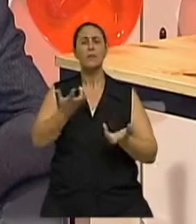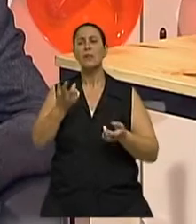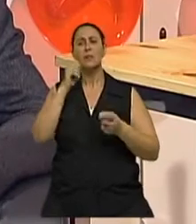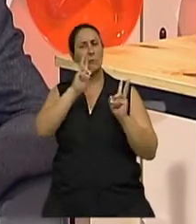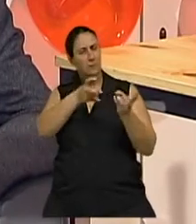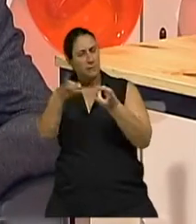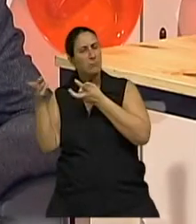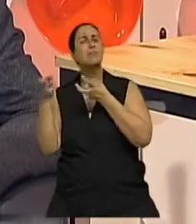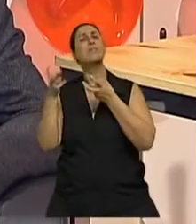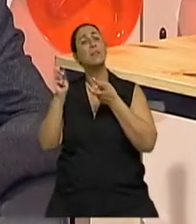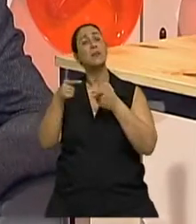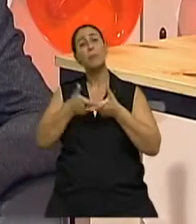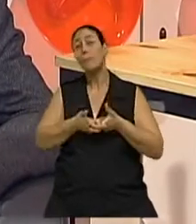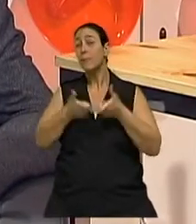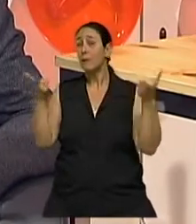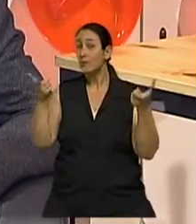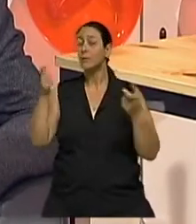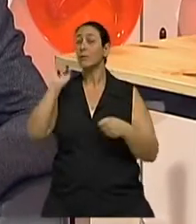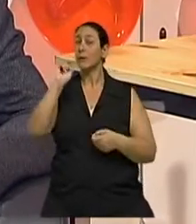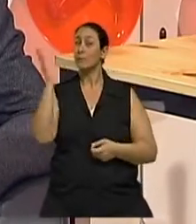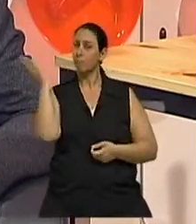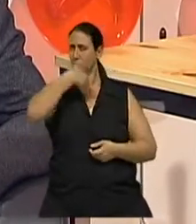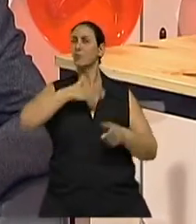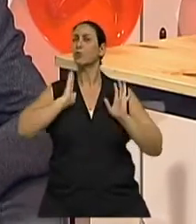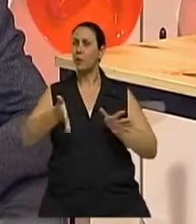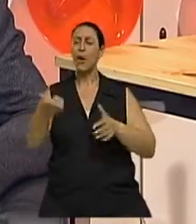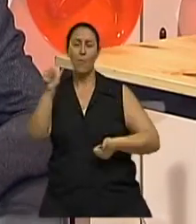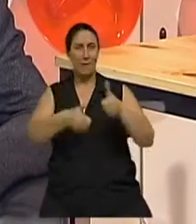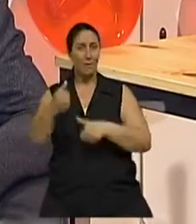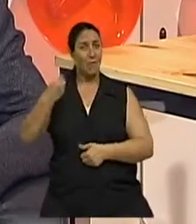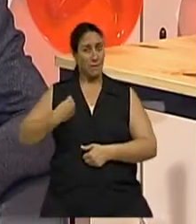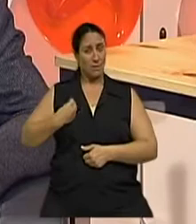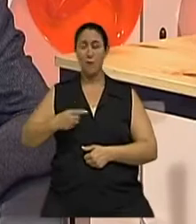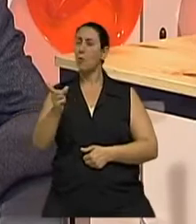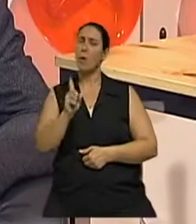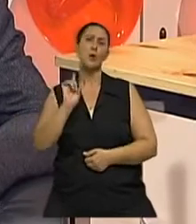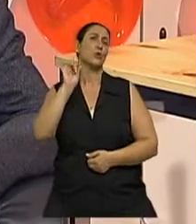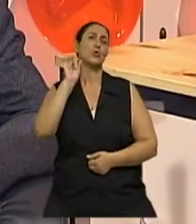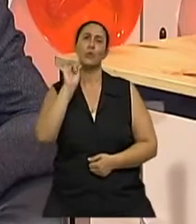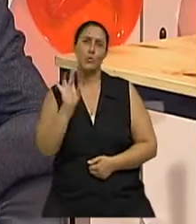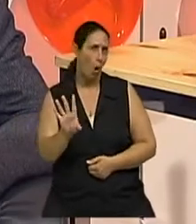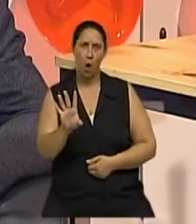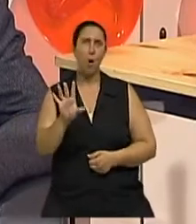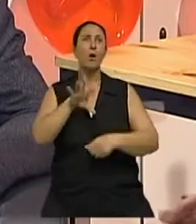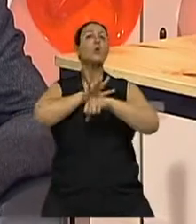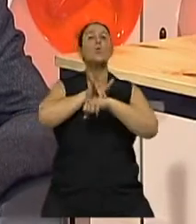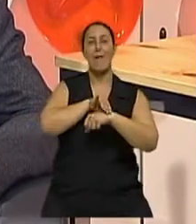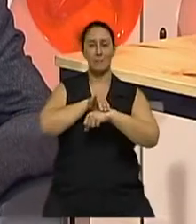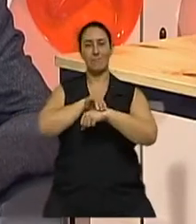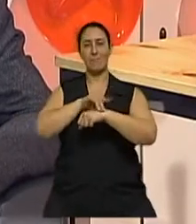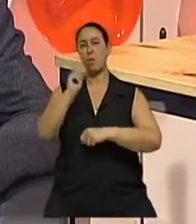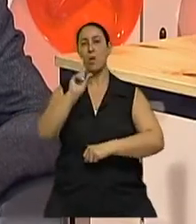enfim, apontaram que o que mais determina a qualidade de vida não é a presença ou não desses diagnósticos,